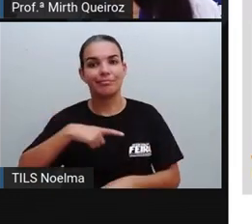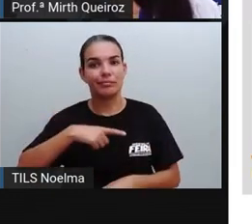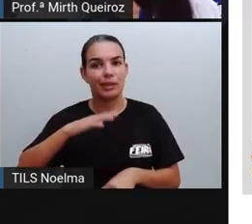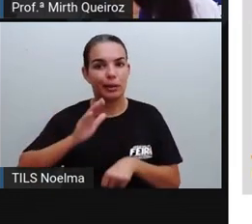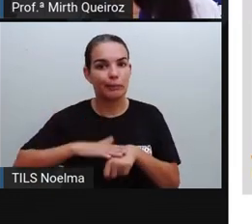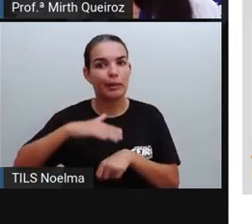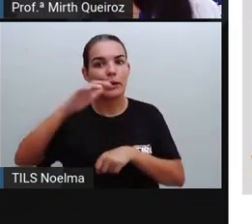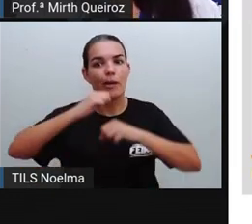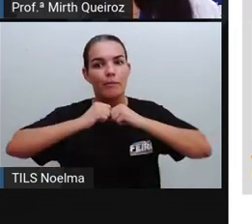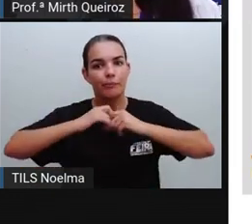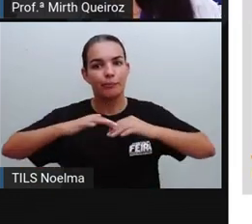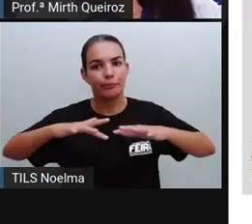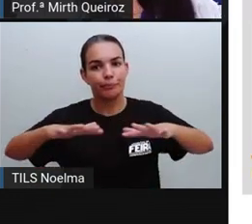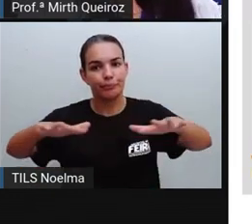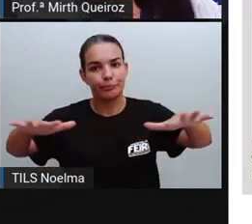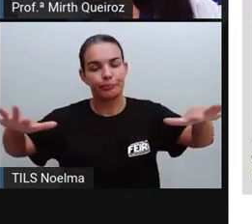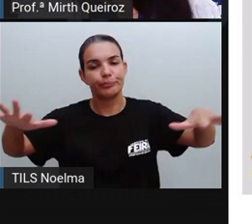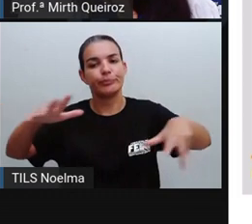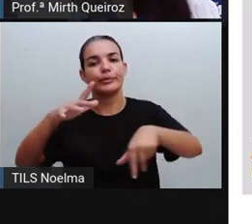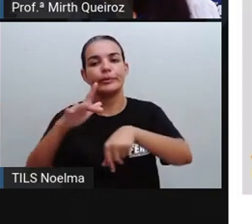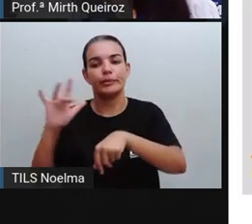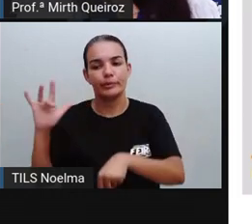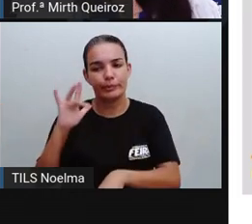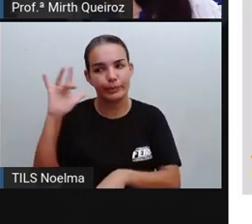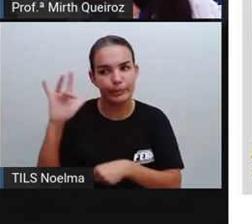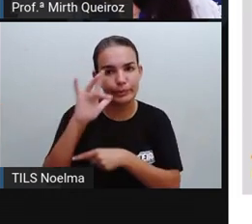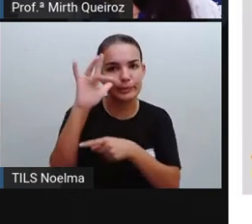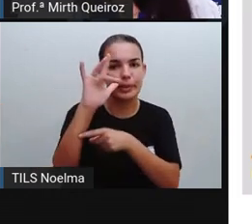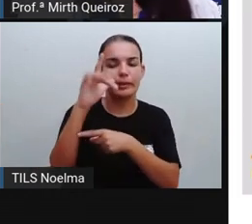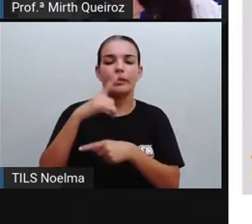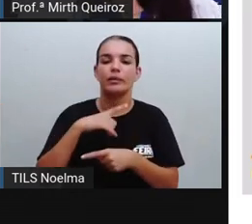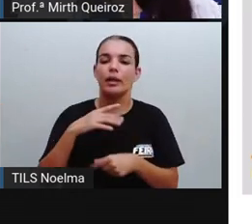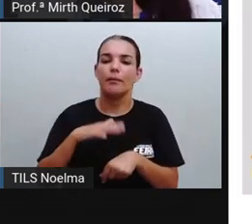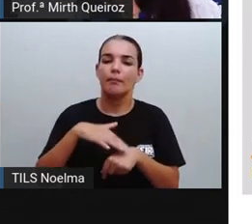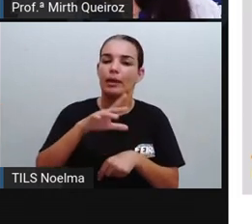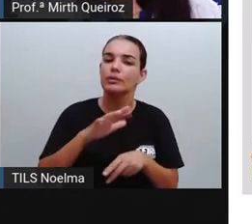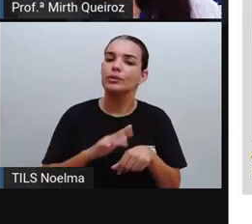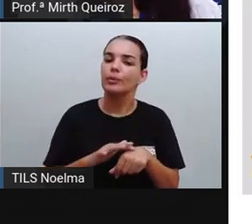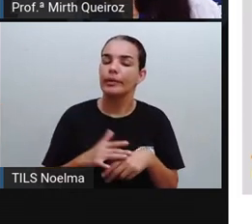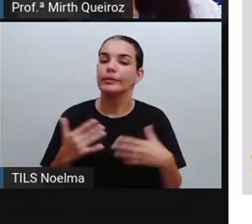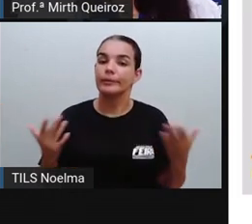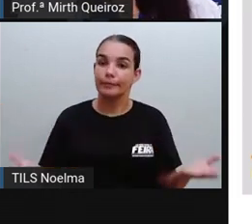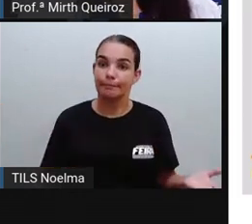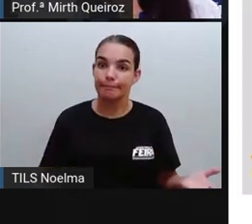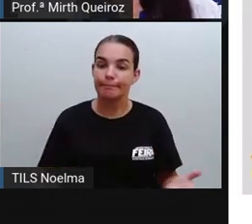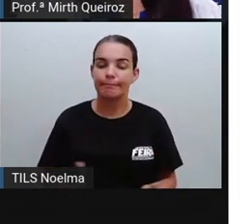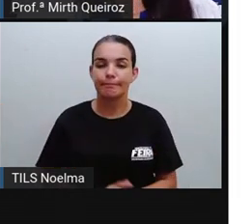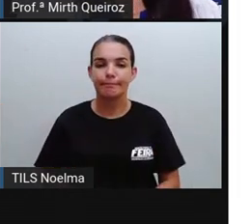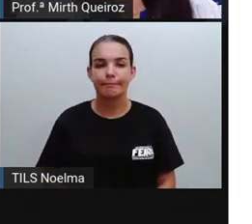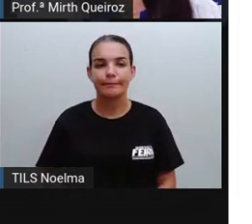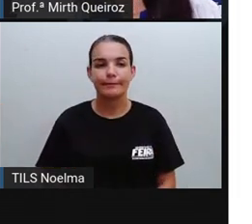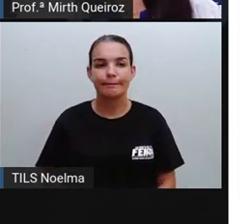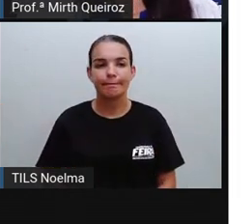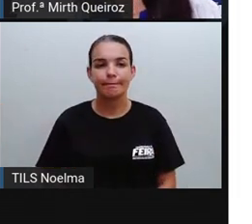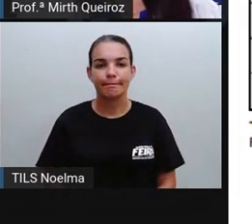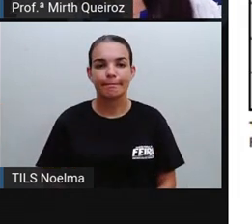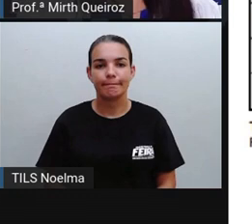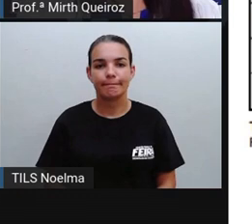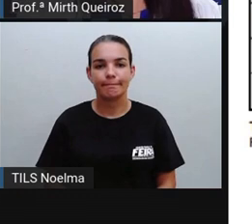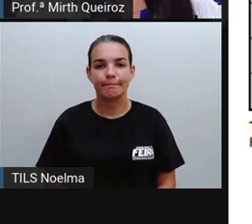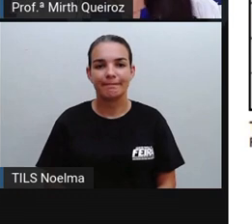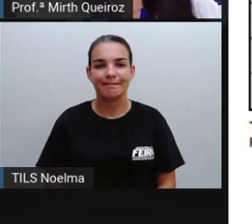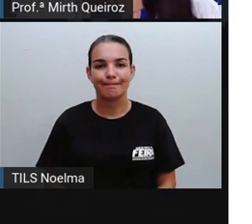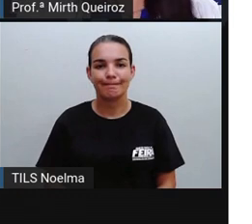proliferação aí do inseto e com isso uma maior contaminação em relação às doenças, certo?